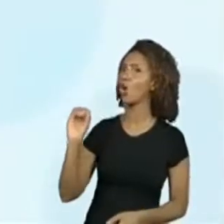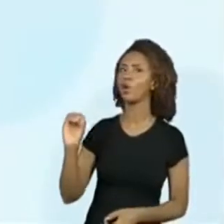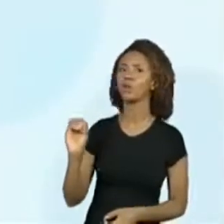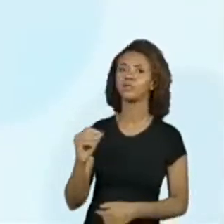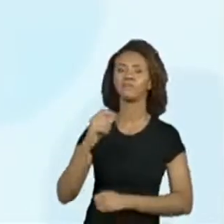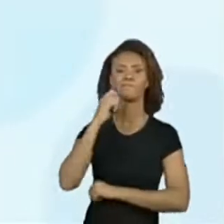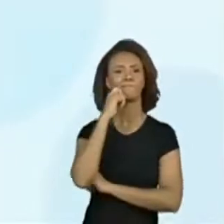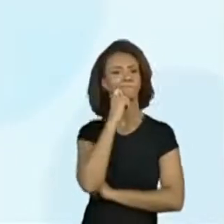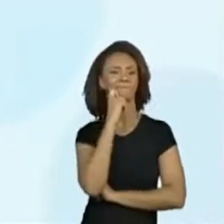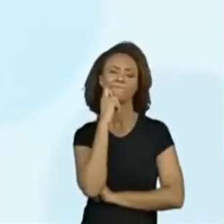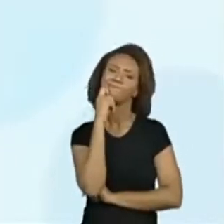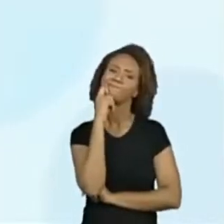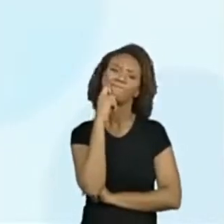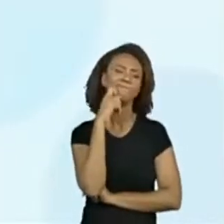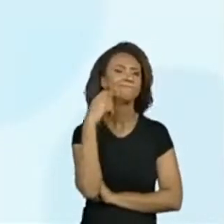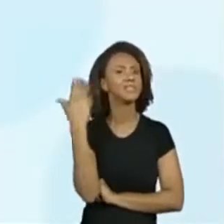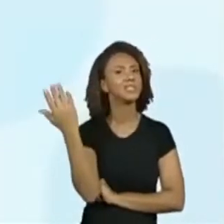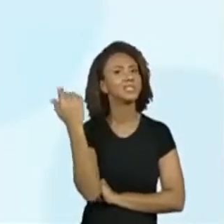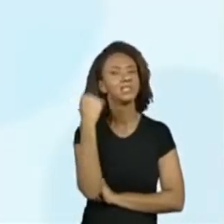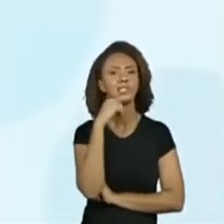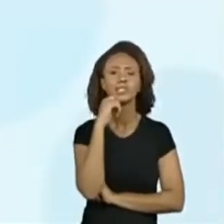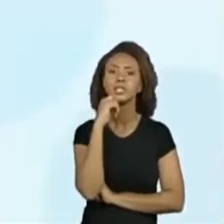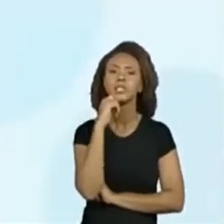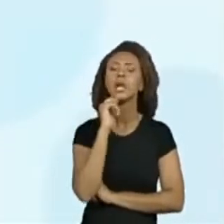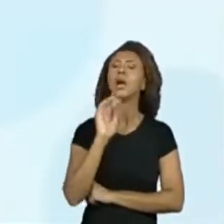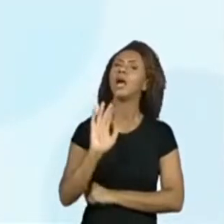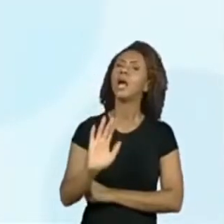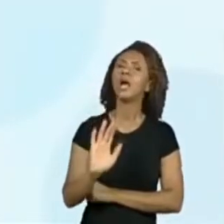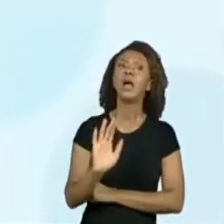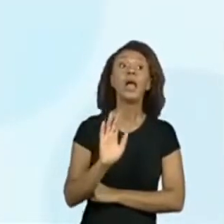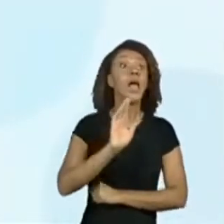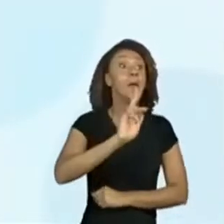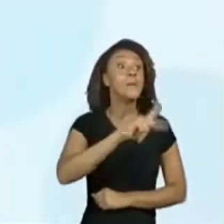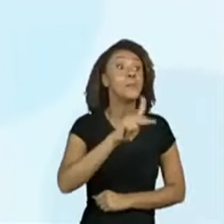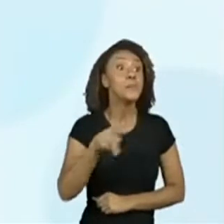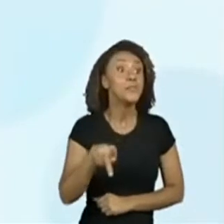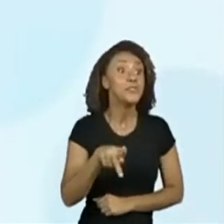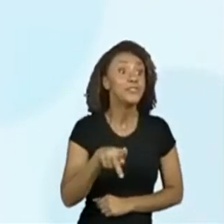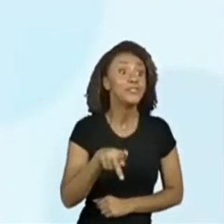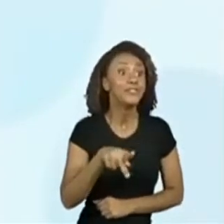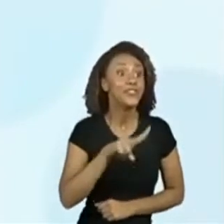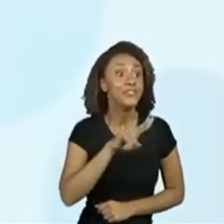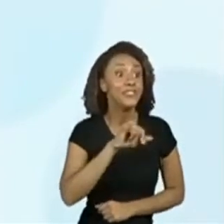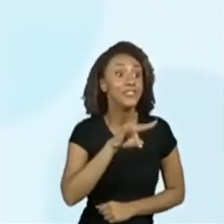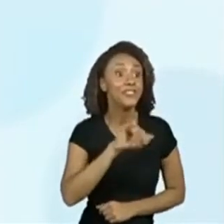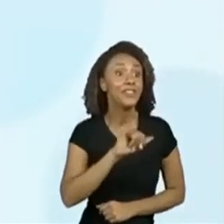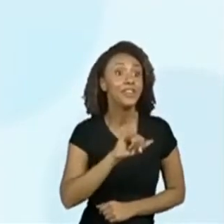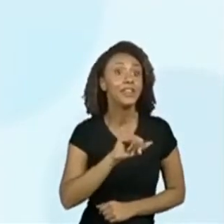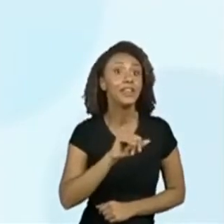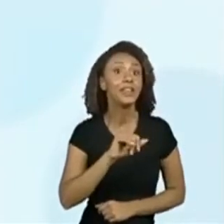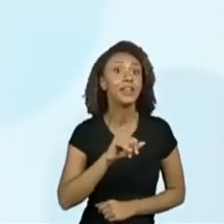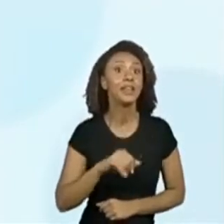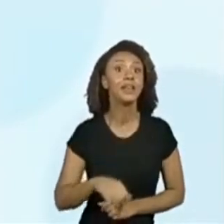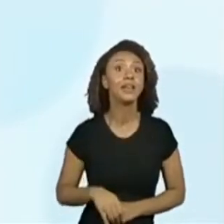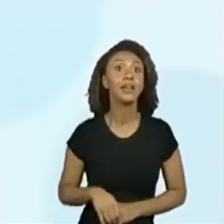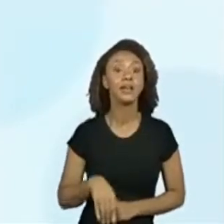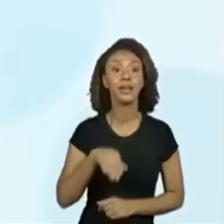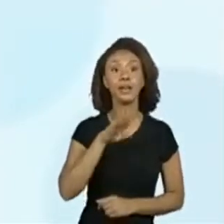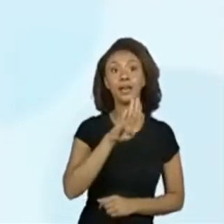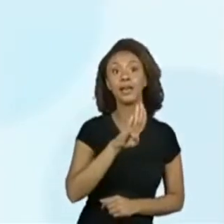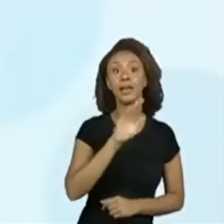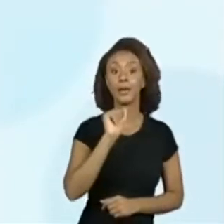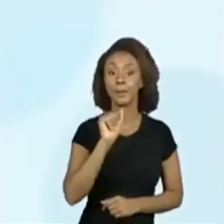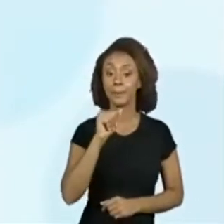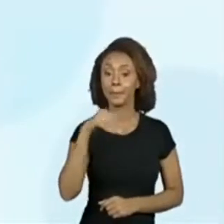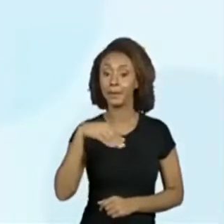pistas não estão ajudando. Ah, professora Vivi, bambu, bambu,